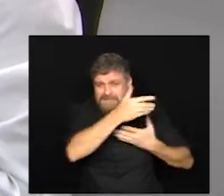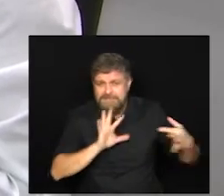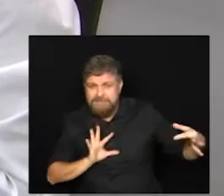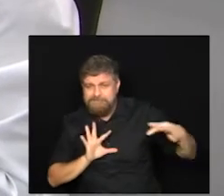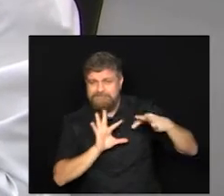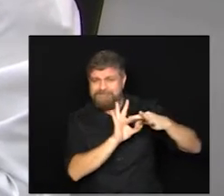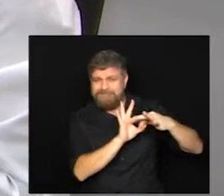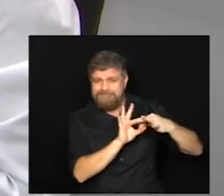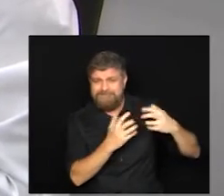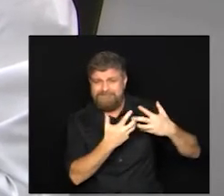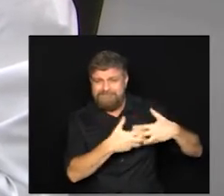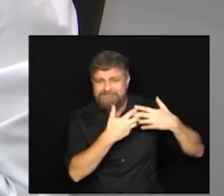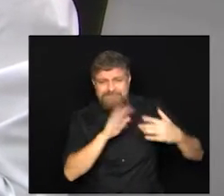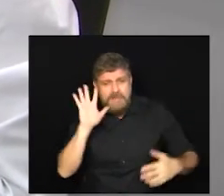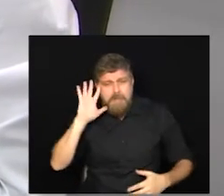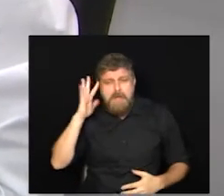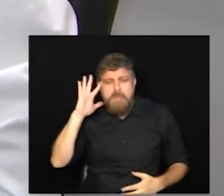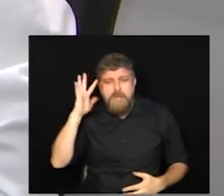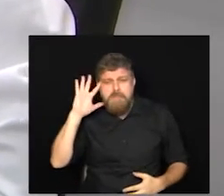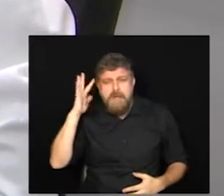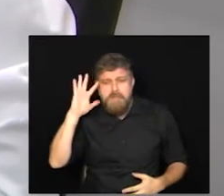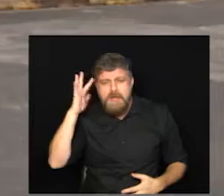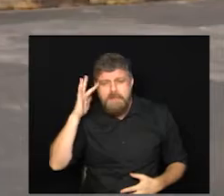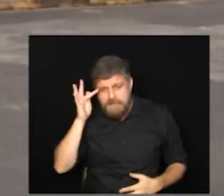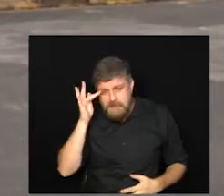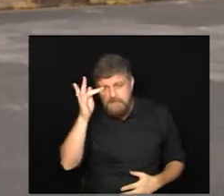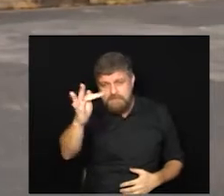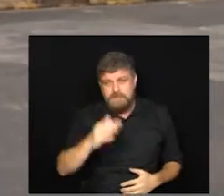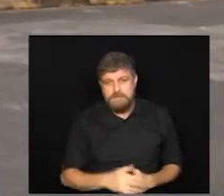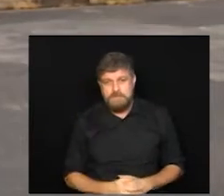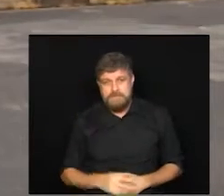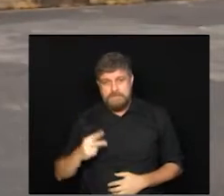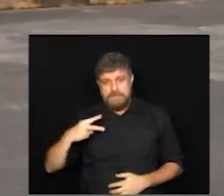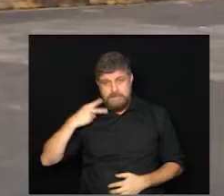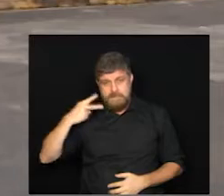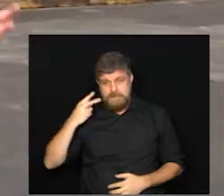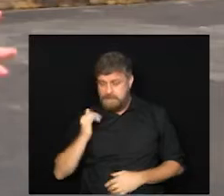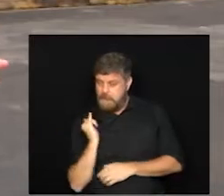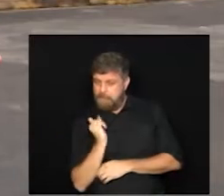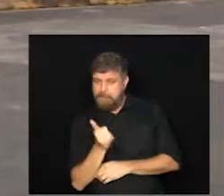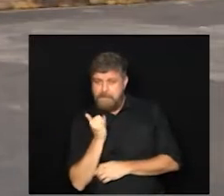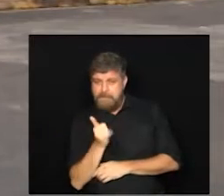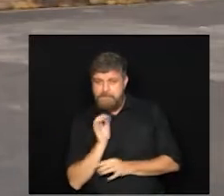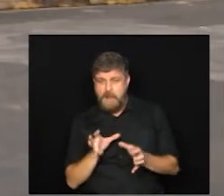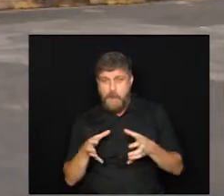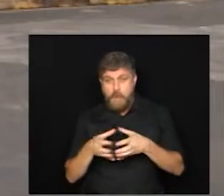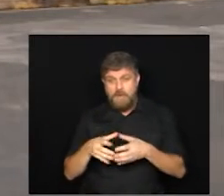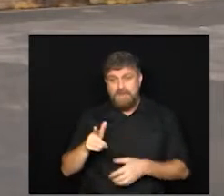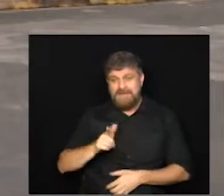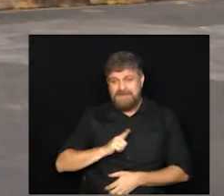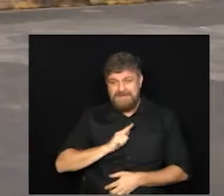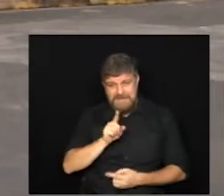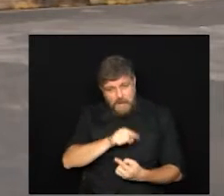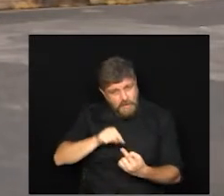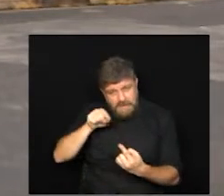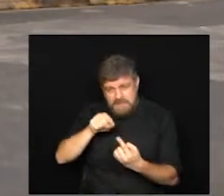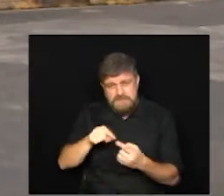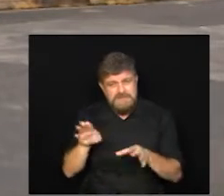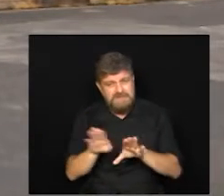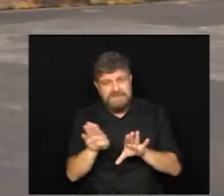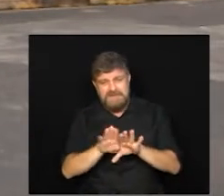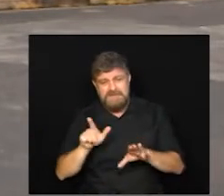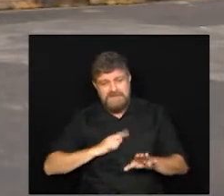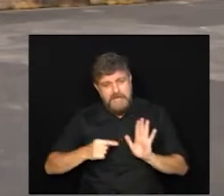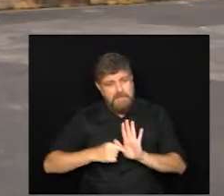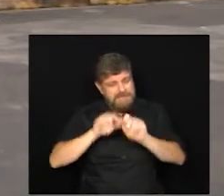outras decisões que serão tomadas à frente. O vereador diz que a comissão tem também como finalidade dar